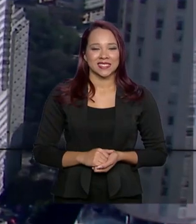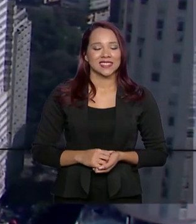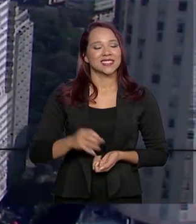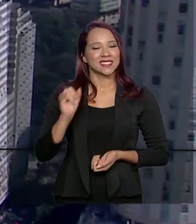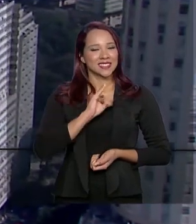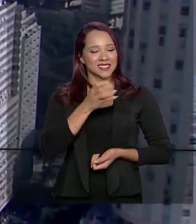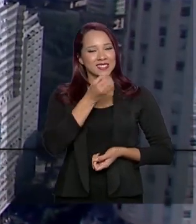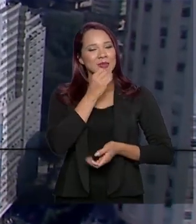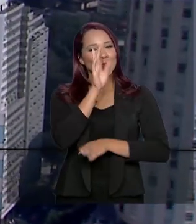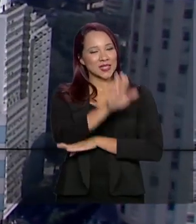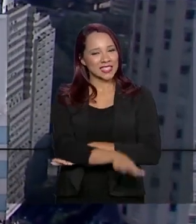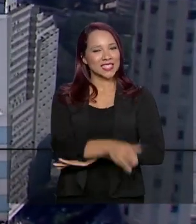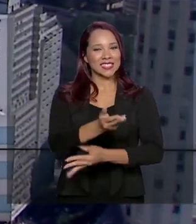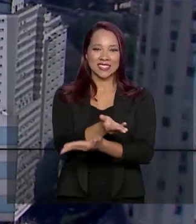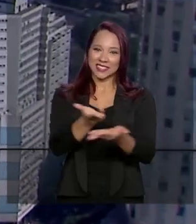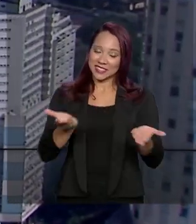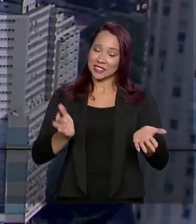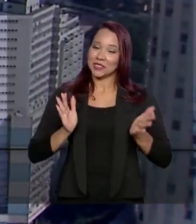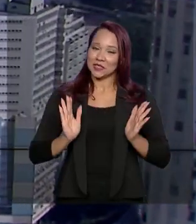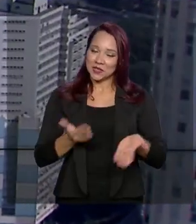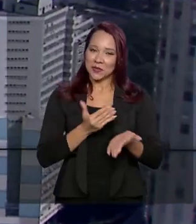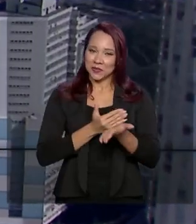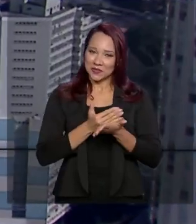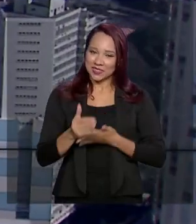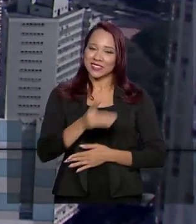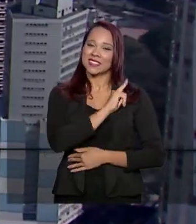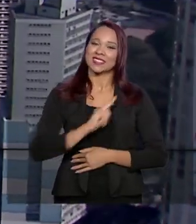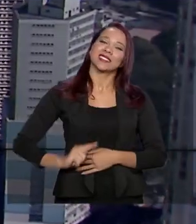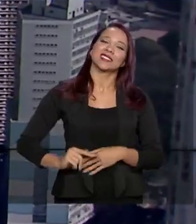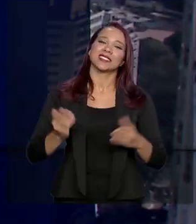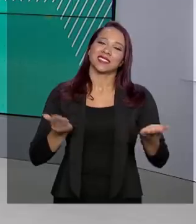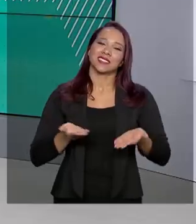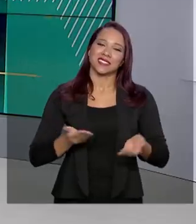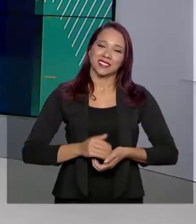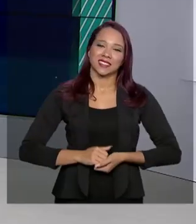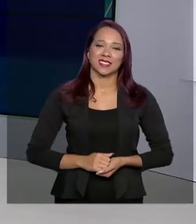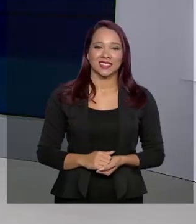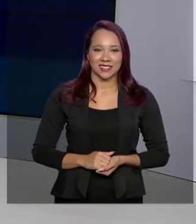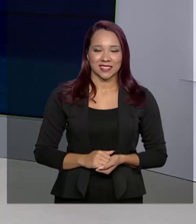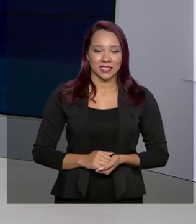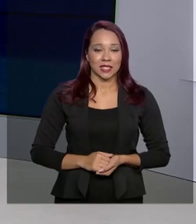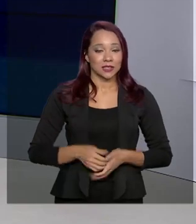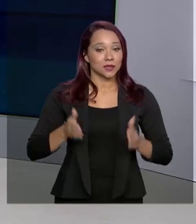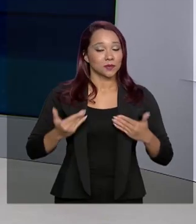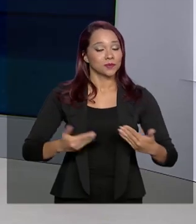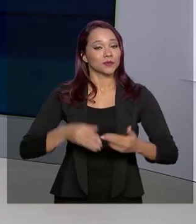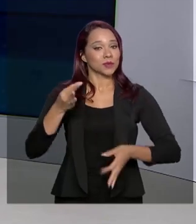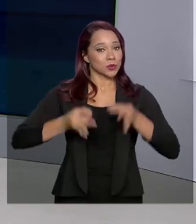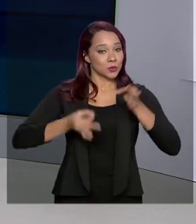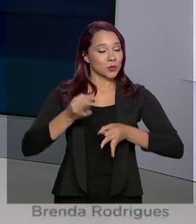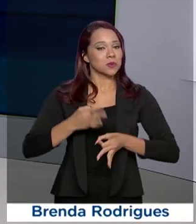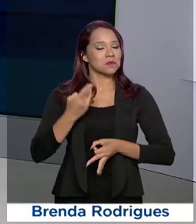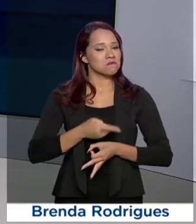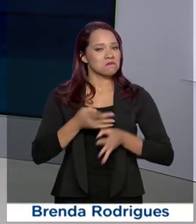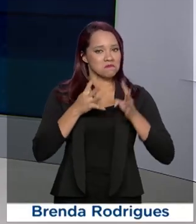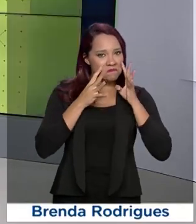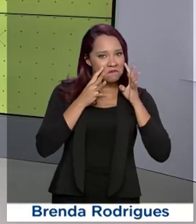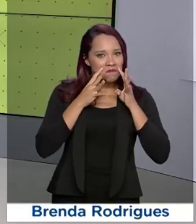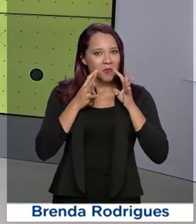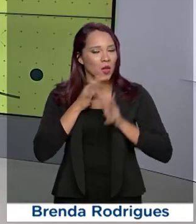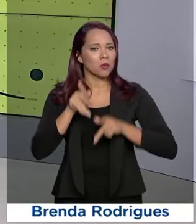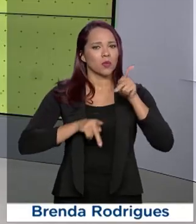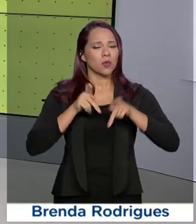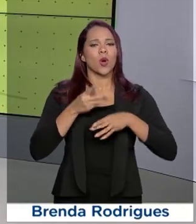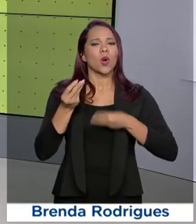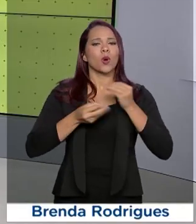Olá, boa tarde para você. Já estamos no ar com mais um governo agora. O Ministério da Justiça quer ouvir a população sobre